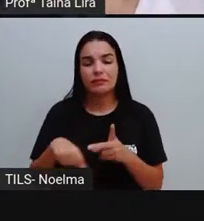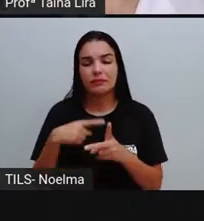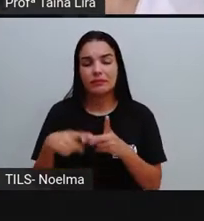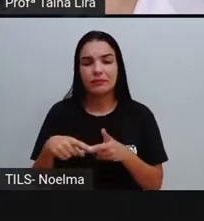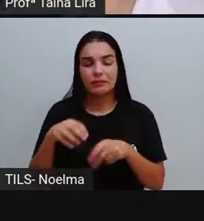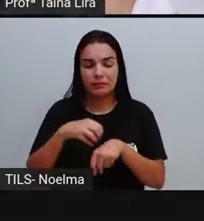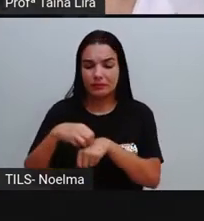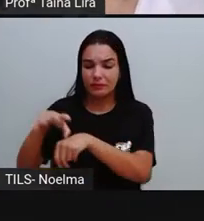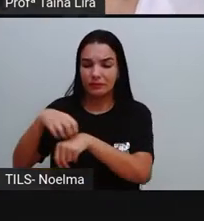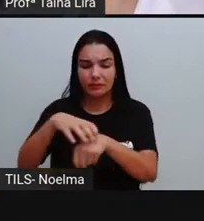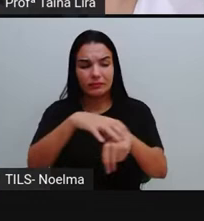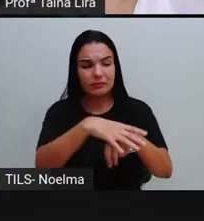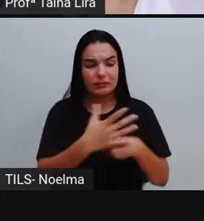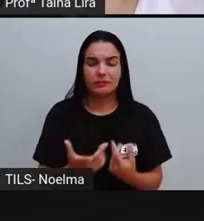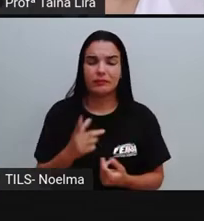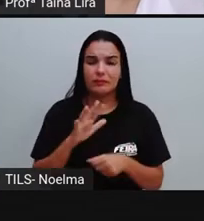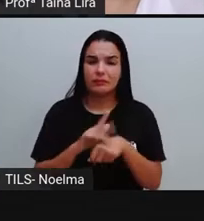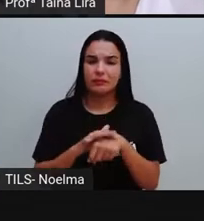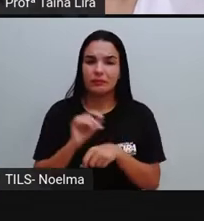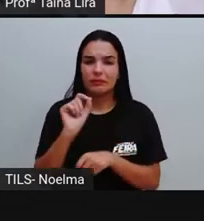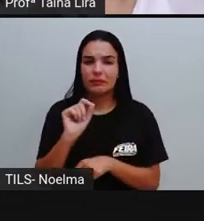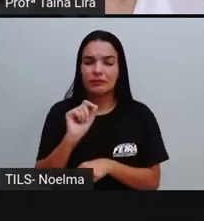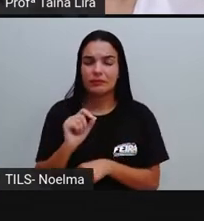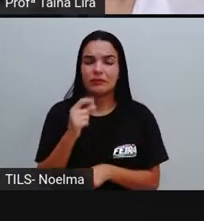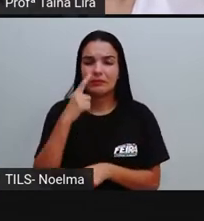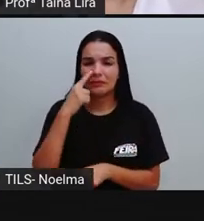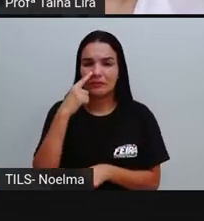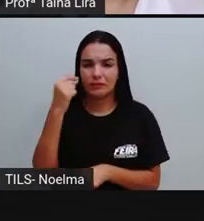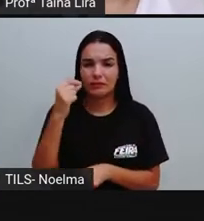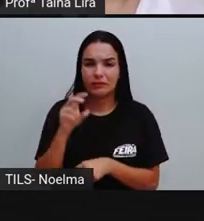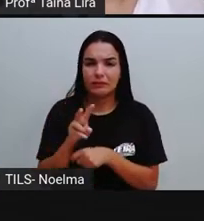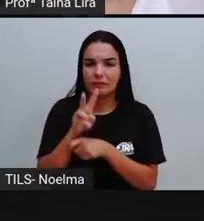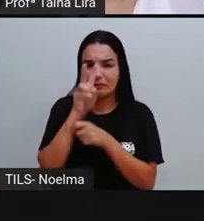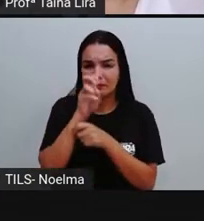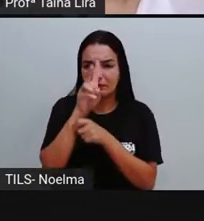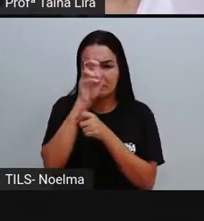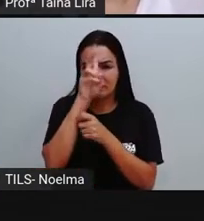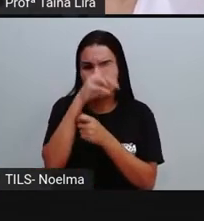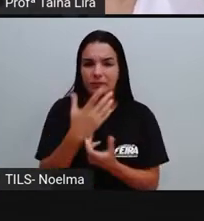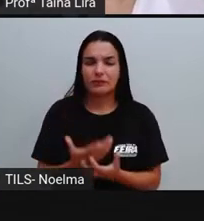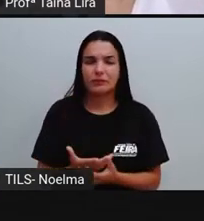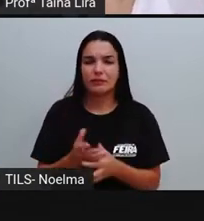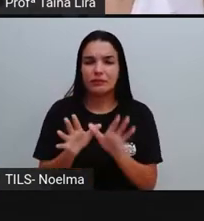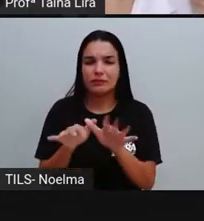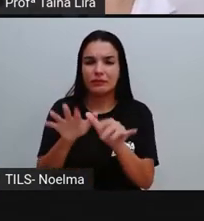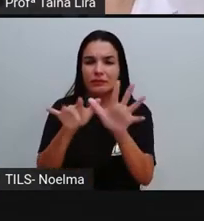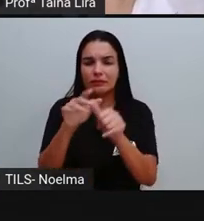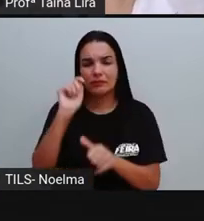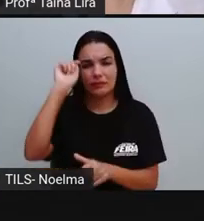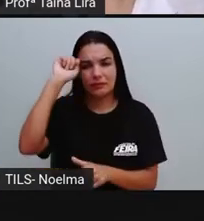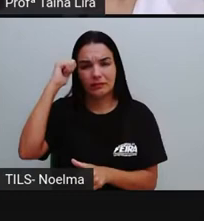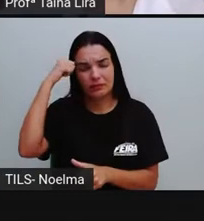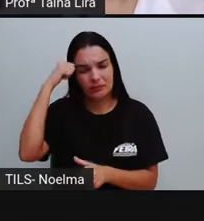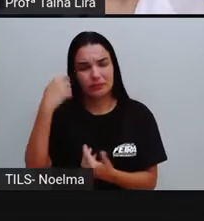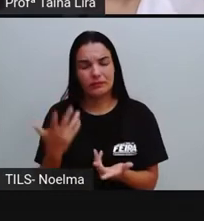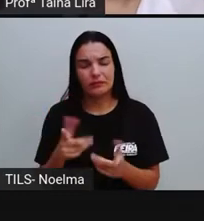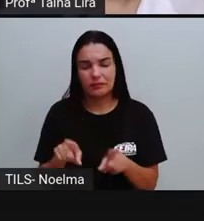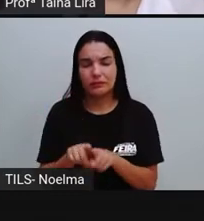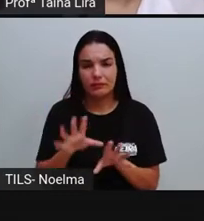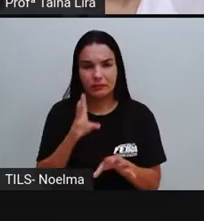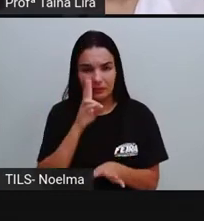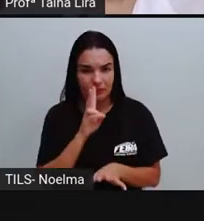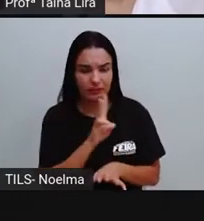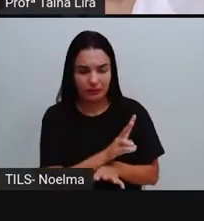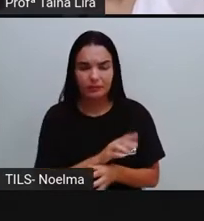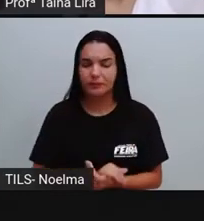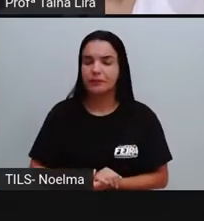para as pessoas, então rato, barata, urubu, tá? Então, a gente já viu também essas questões,